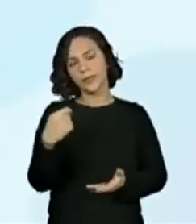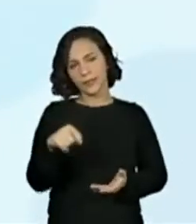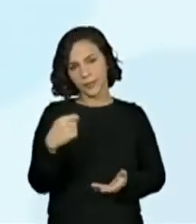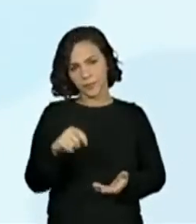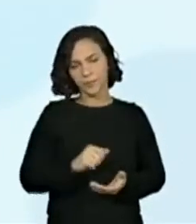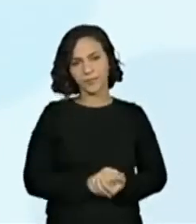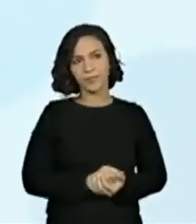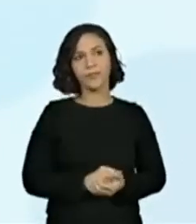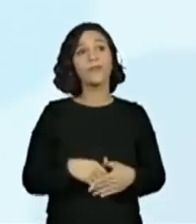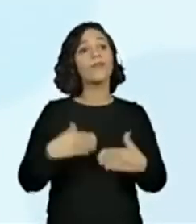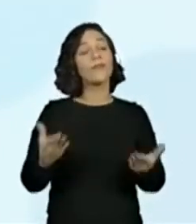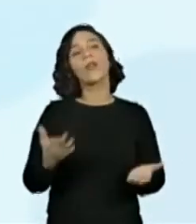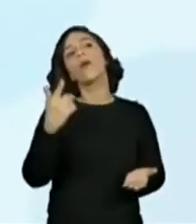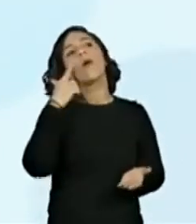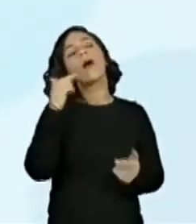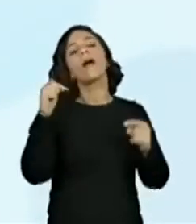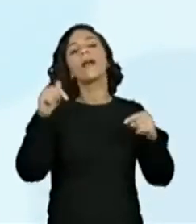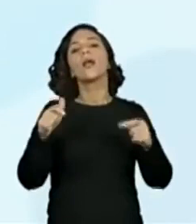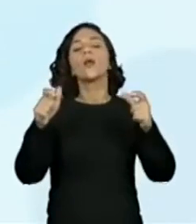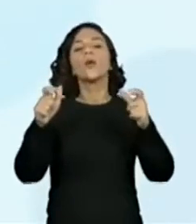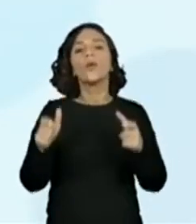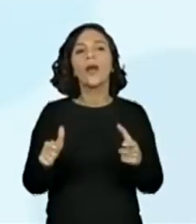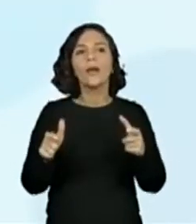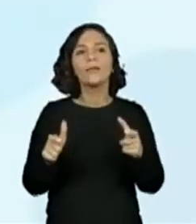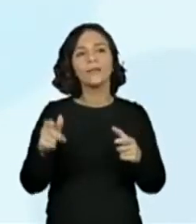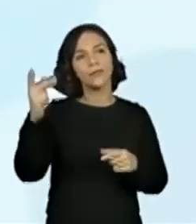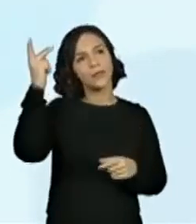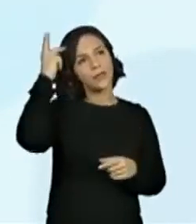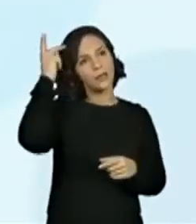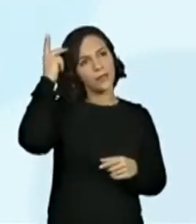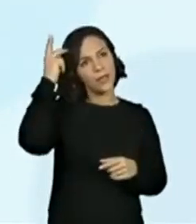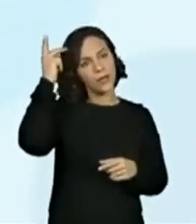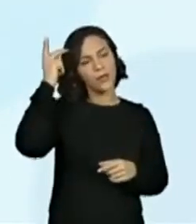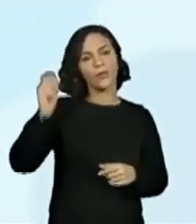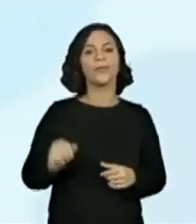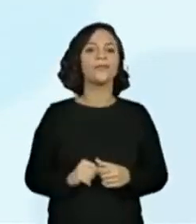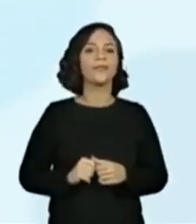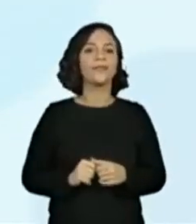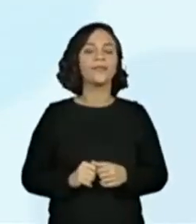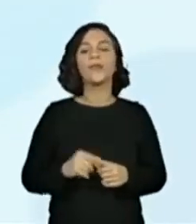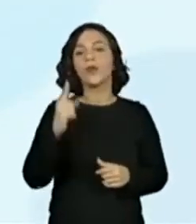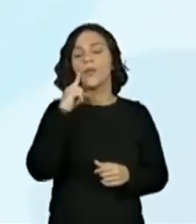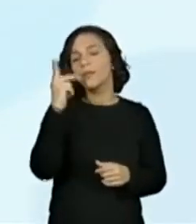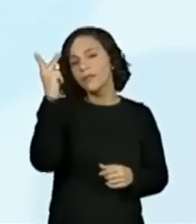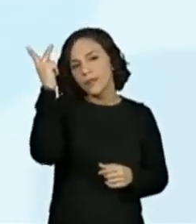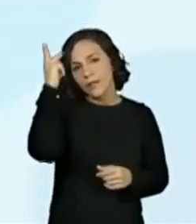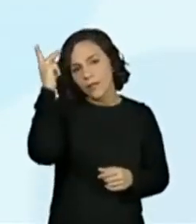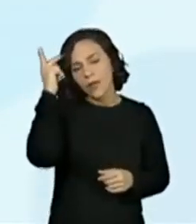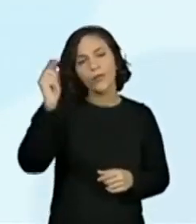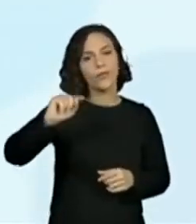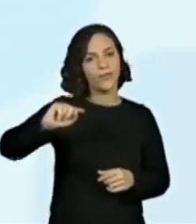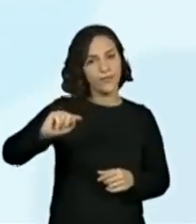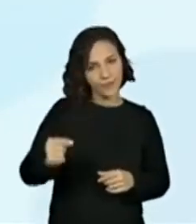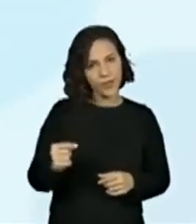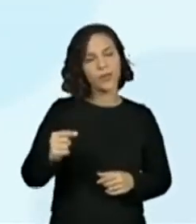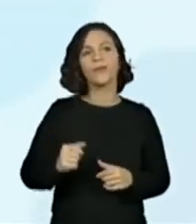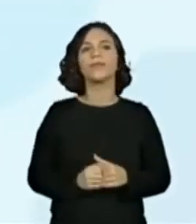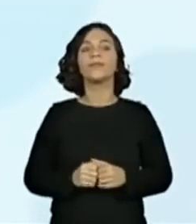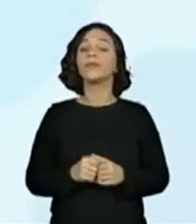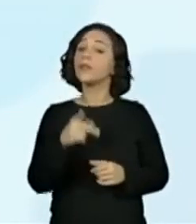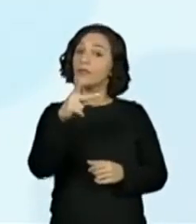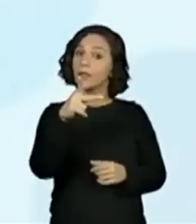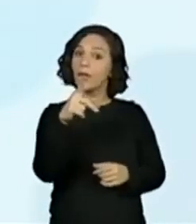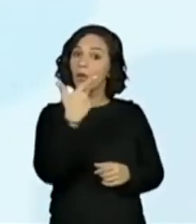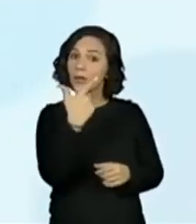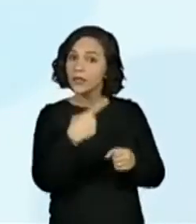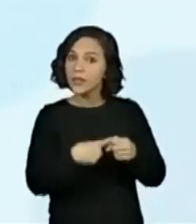nós estamos em São Paulo, certo? Quem estiver em outra cidade, coloquem o nome da cidade que você está. Exato. Lembrando